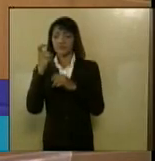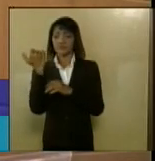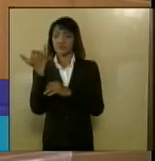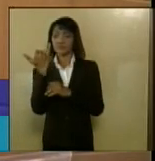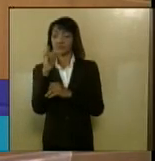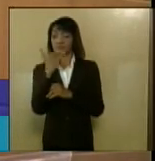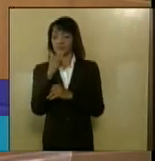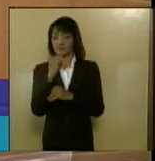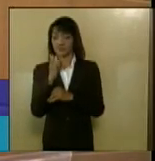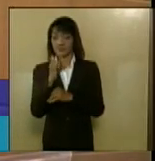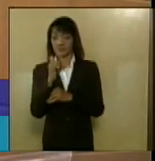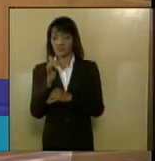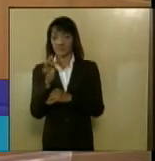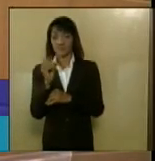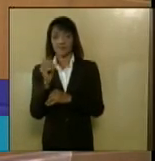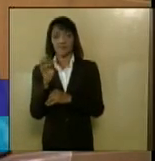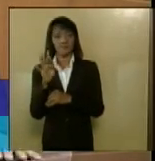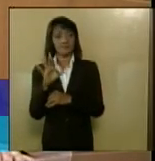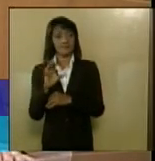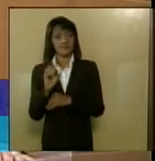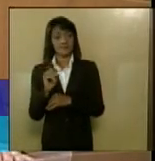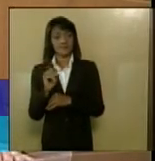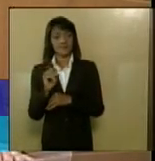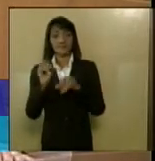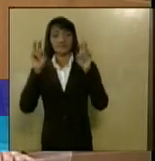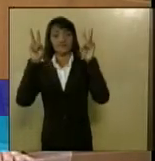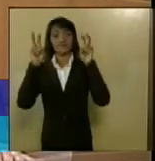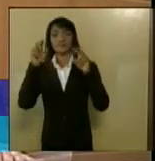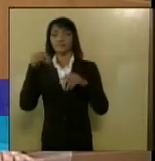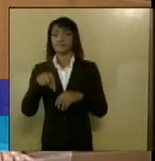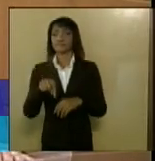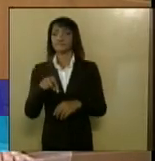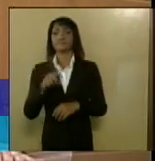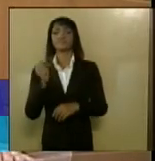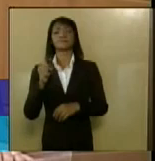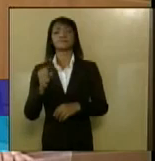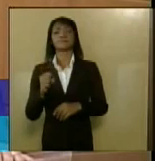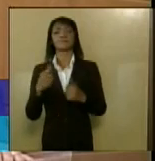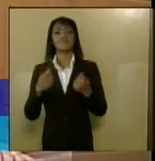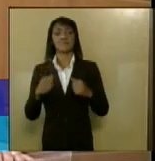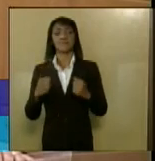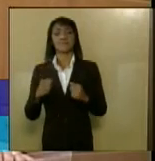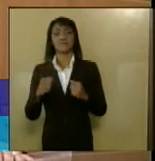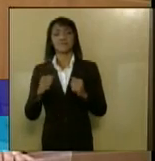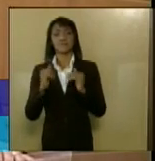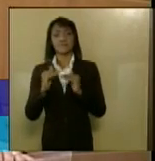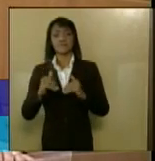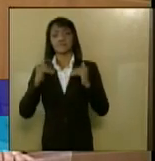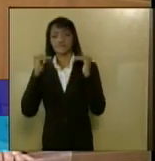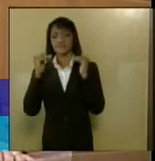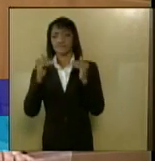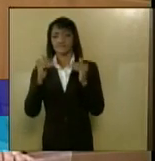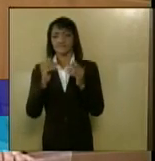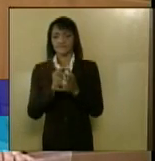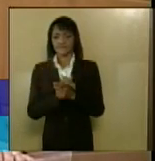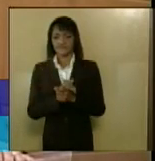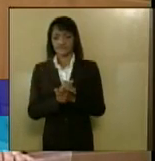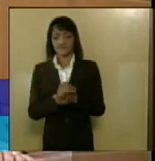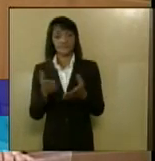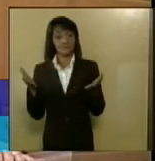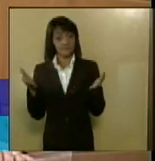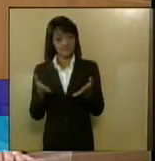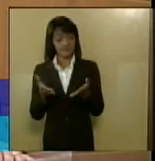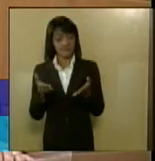deputada Maria Mendonça, que sergipe precisa evoluir muito. Nós temos hoje,